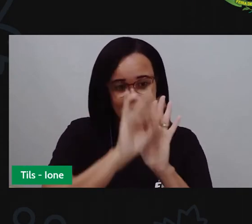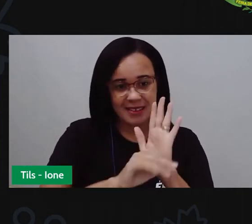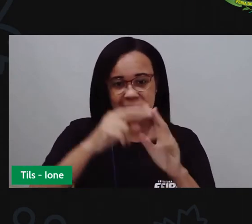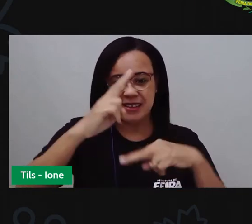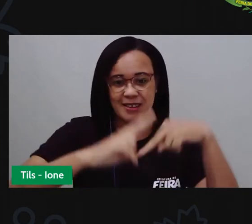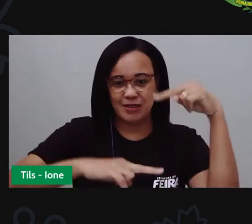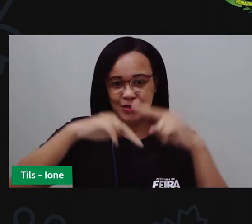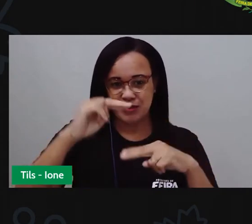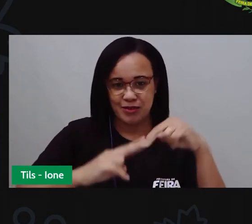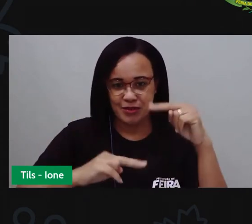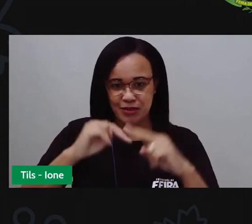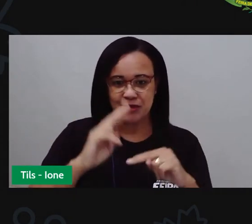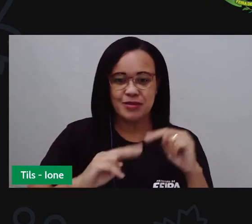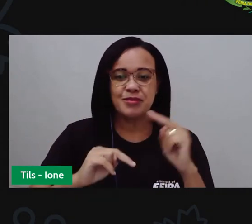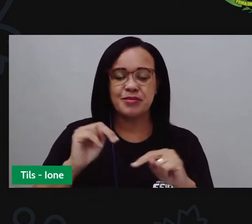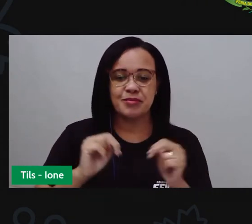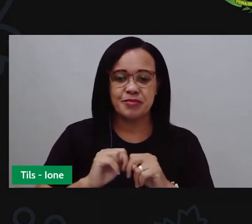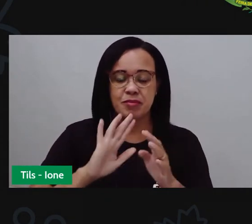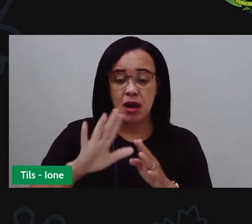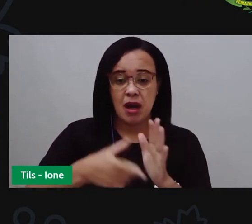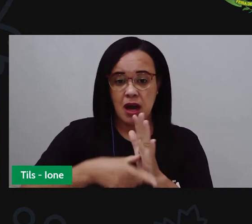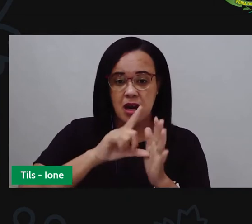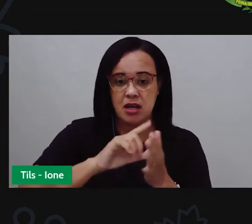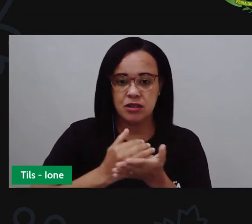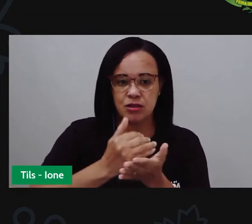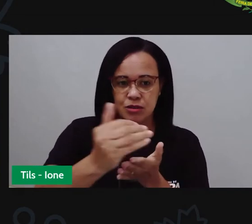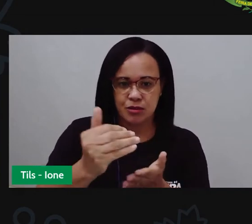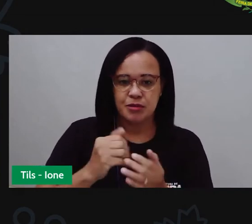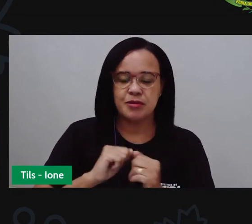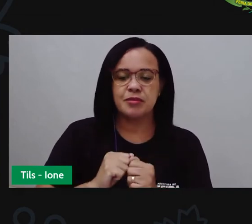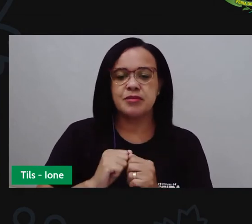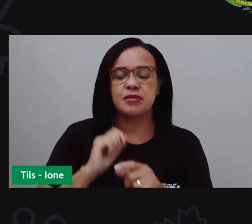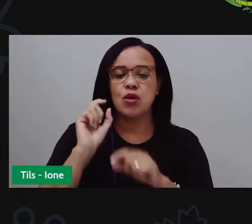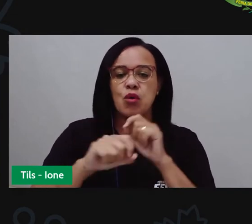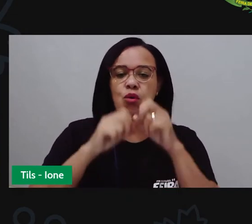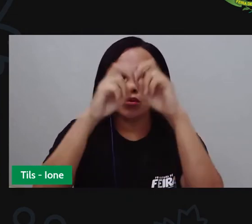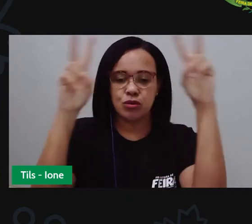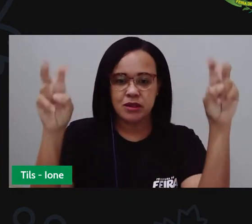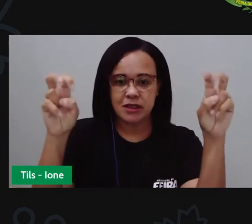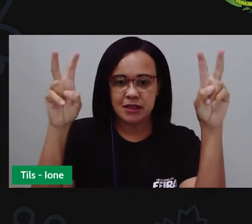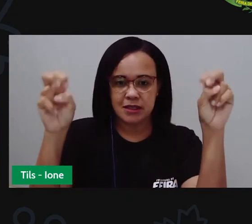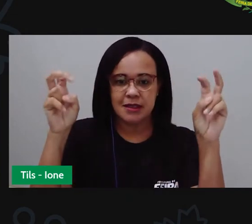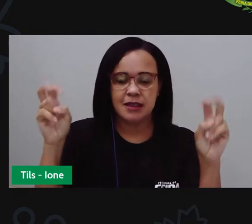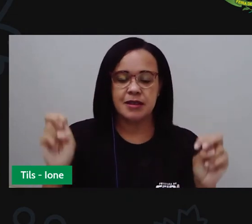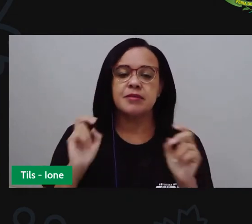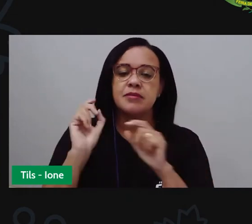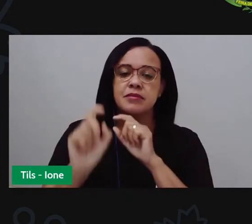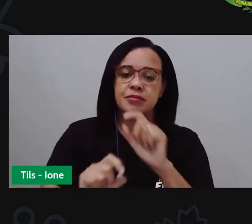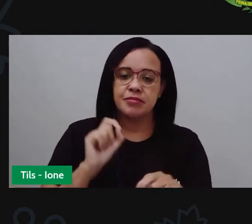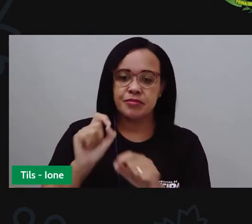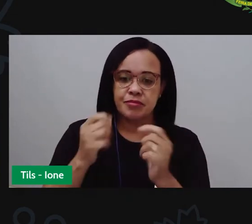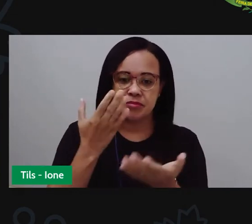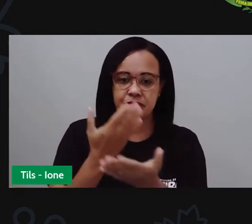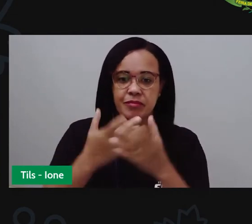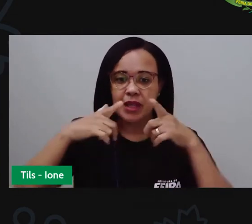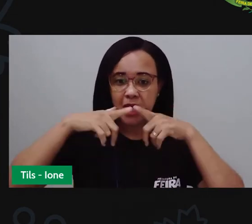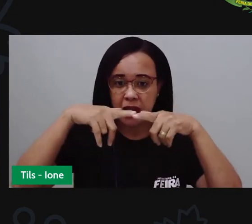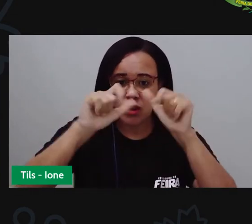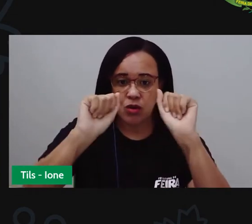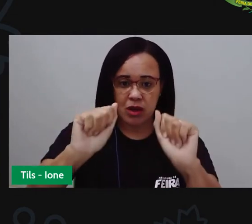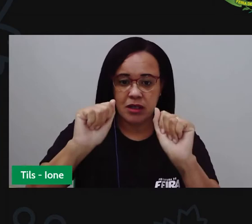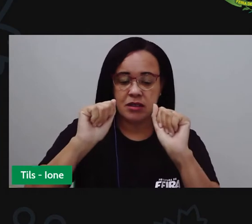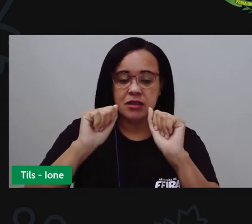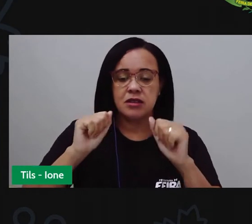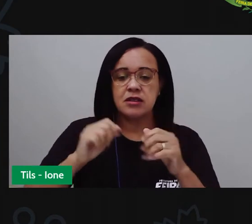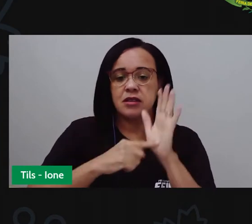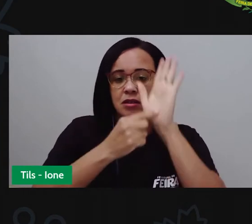Antes de iniciar a aula de falar qual tema que a gente vai trabalhar hoje na aula de linguagem, eu